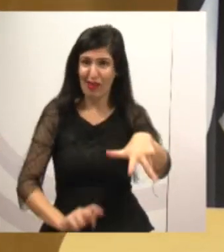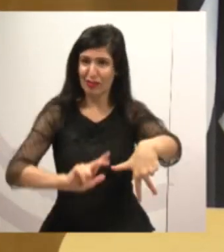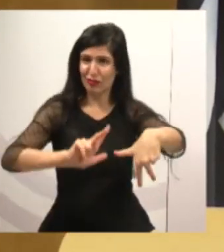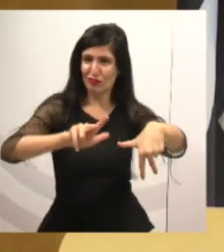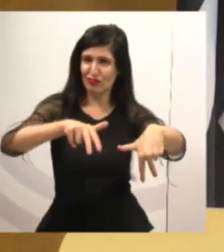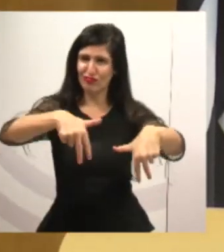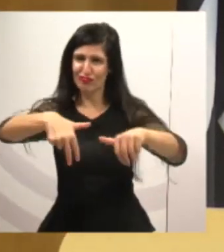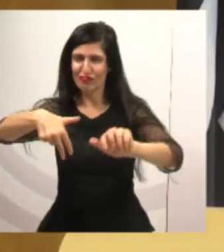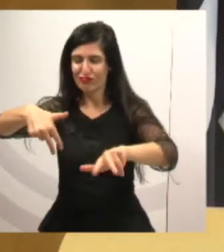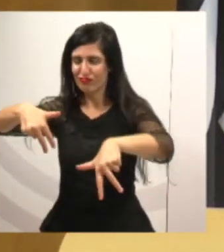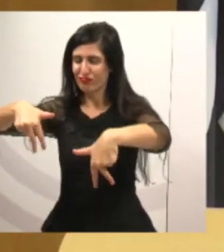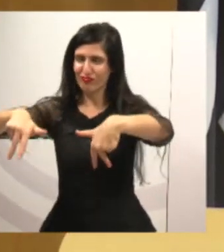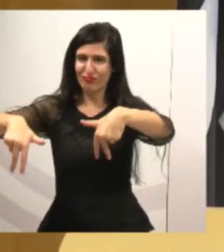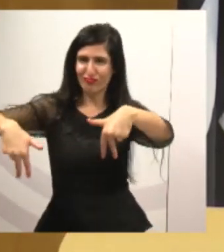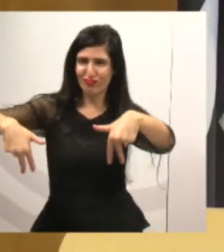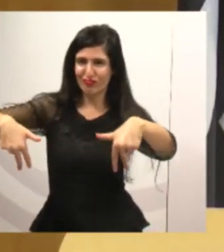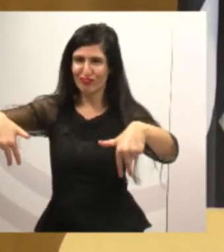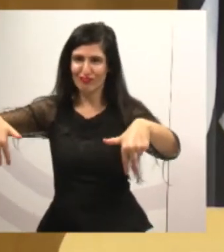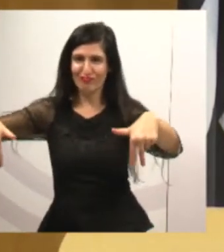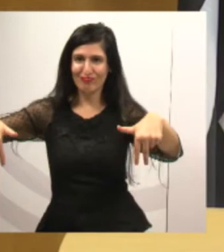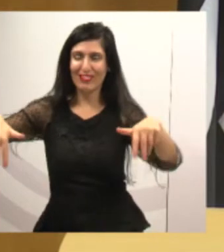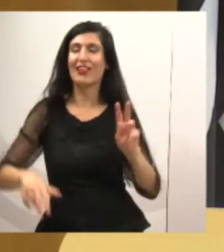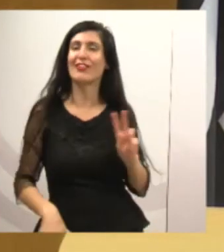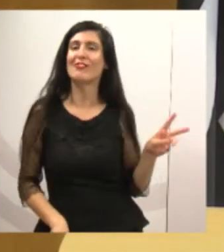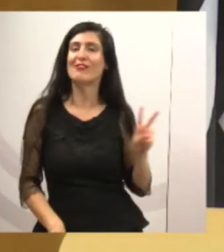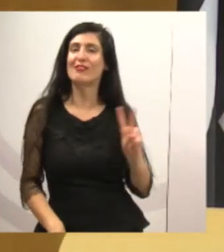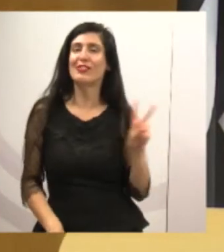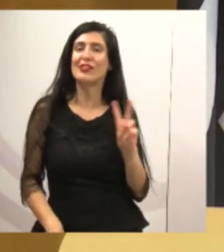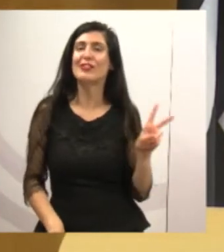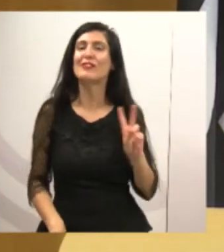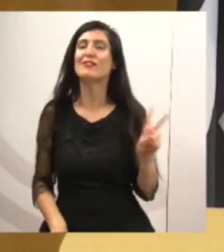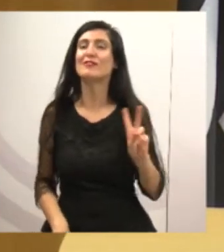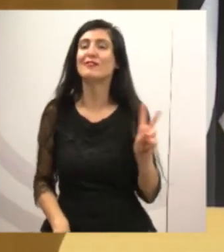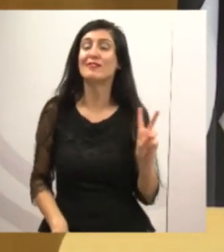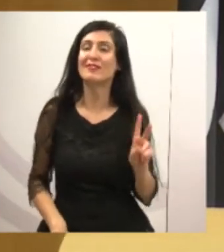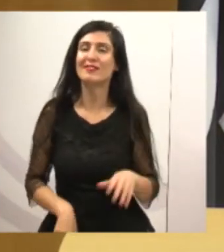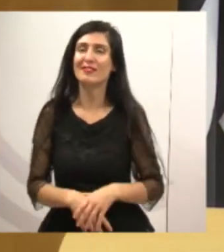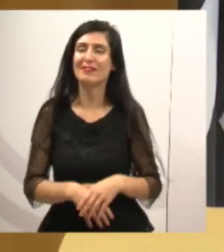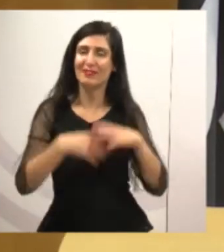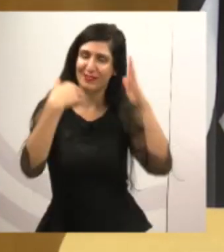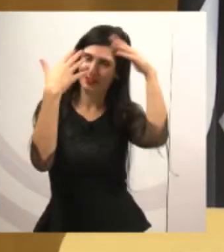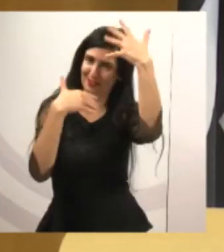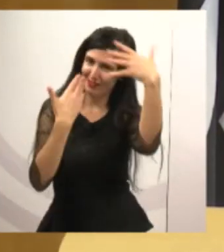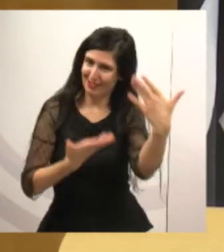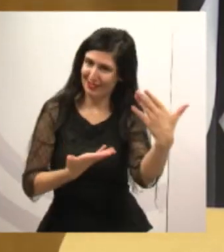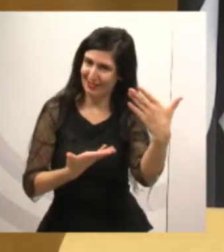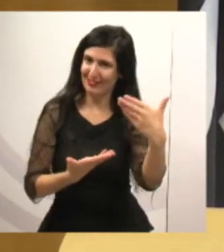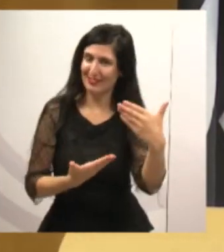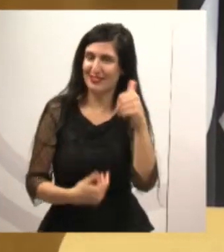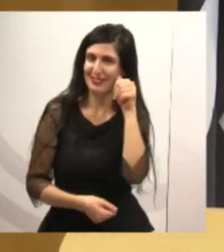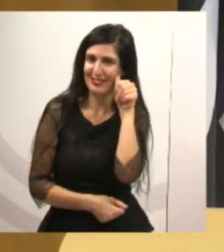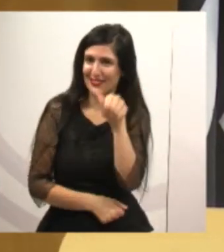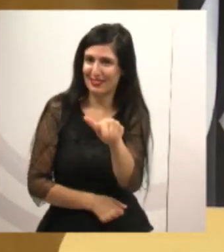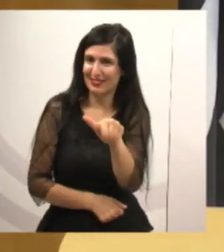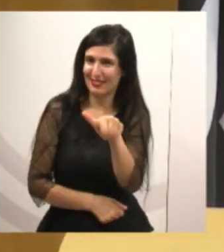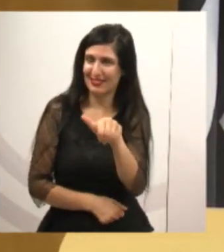cidadãs, apresentada pelos nobres vereadores. Onde eu tive aqui o prazer de apresentar